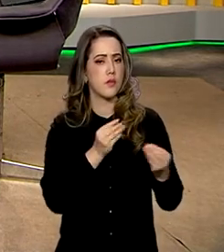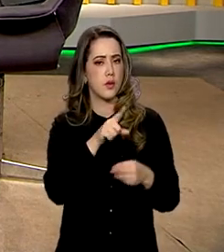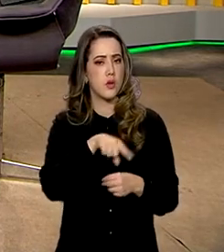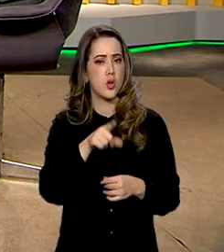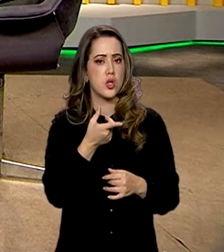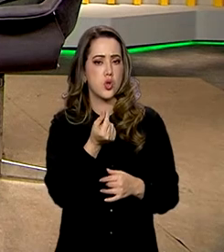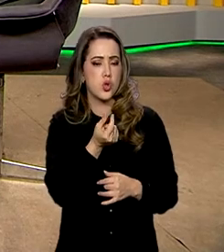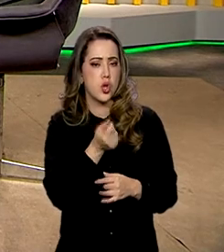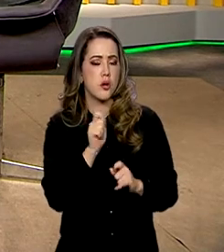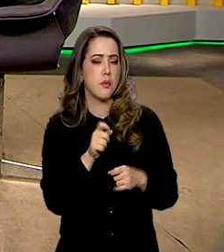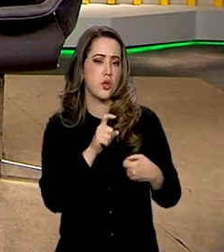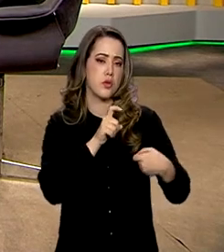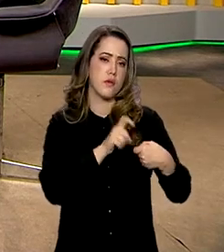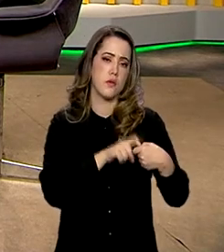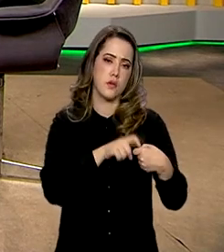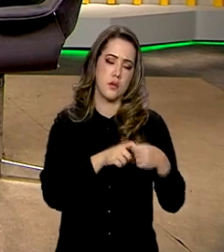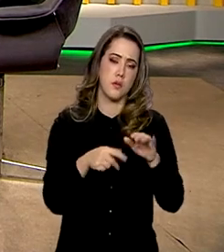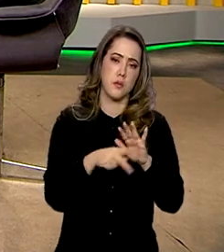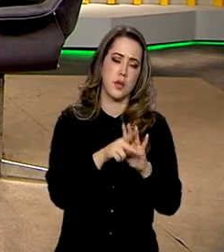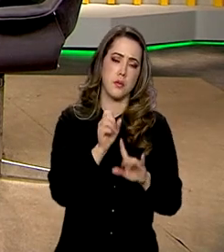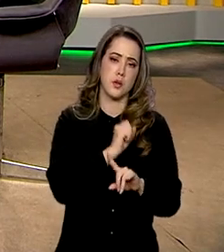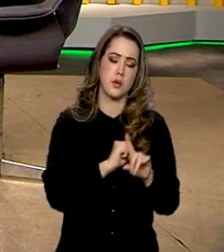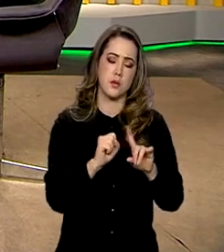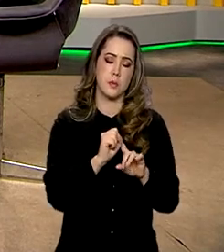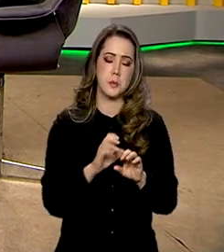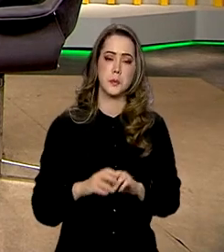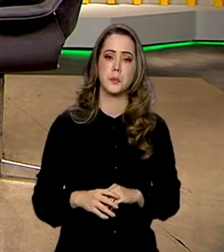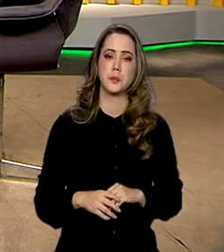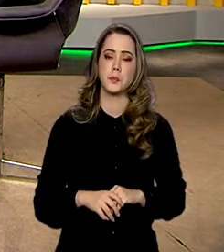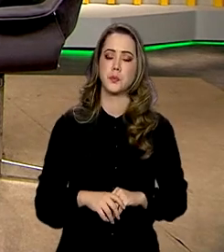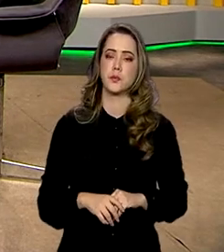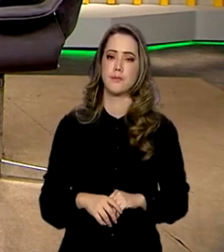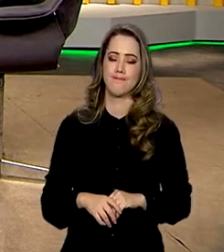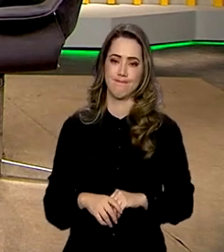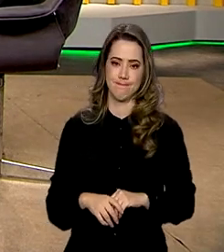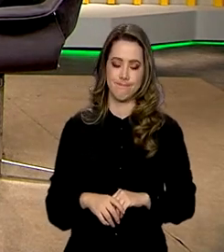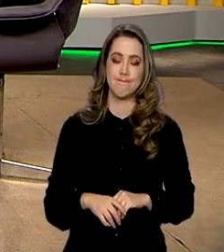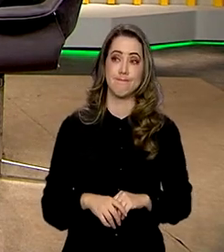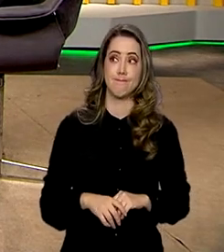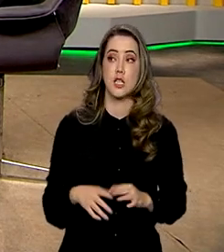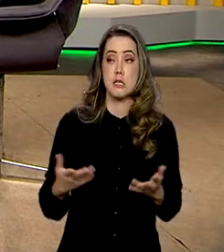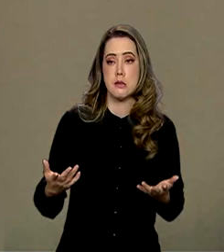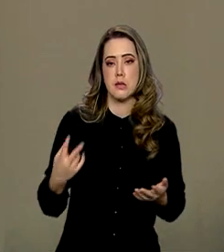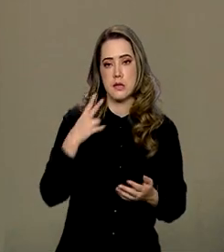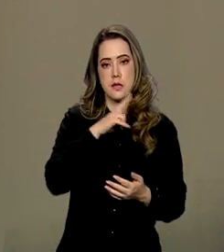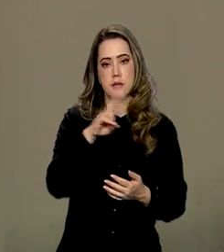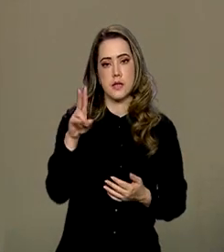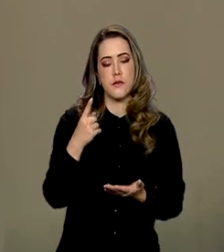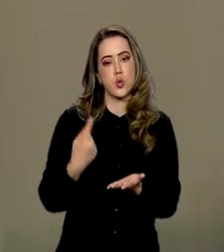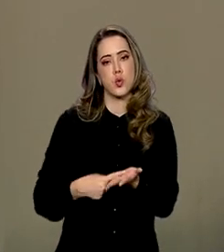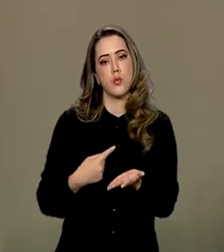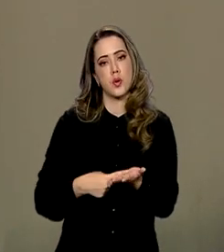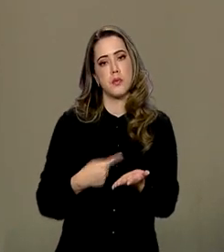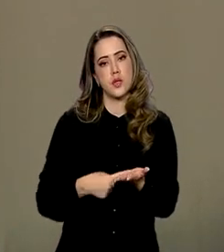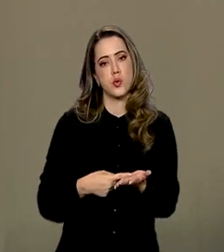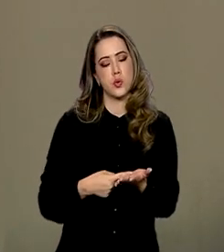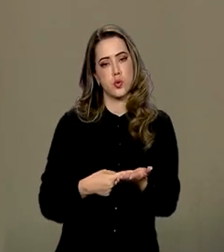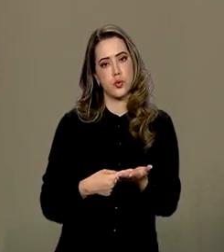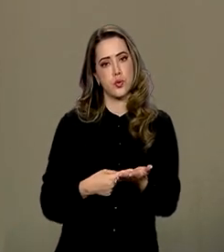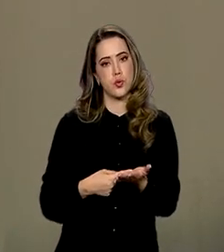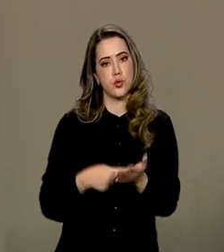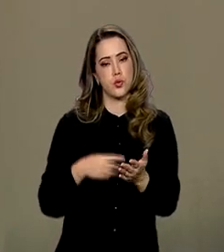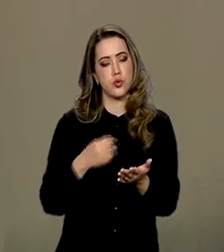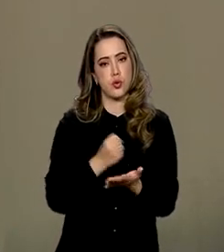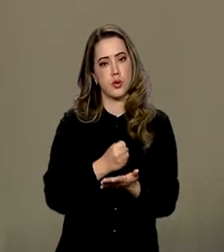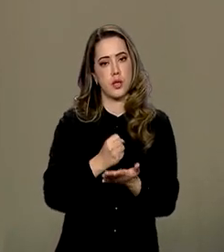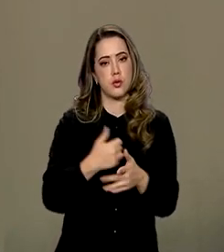esse dinheiro pode retortar para a sociedade como um todo. Veja, se você olhar os acordos coletivos, nesse ano, por exemplo, no governo Lula,